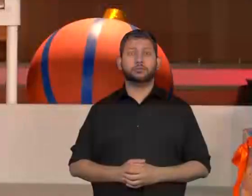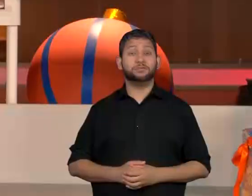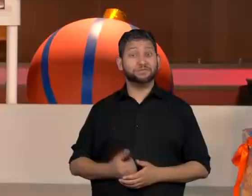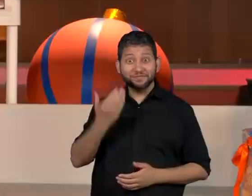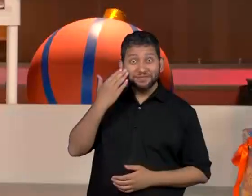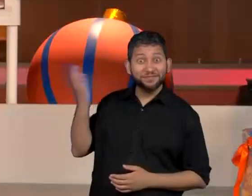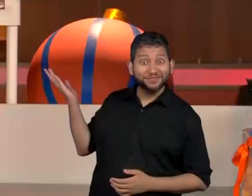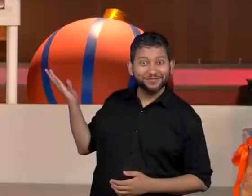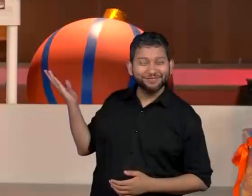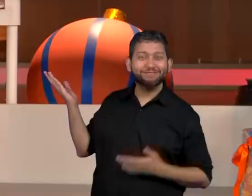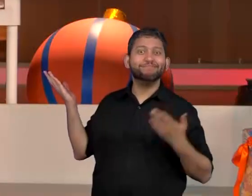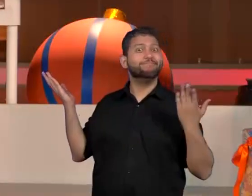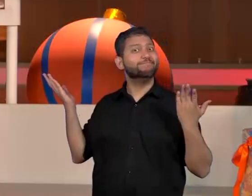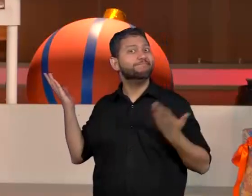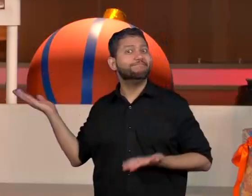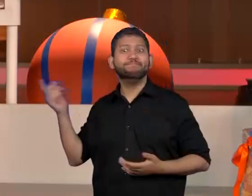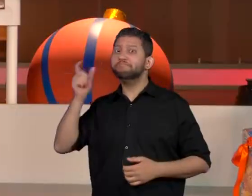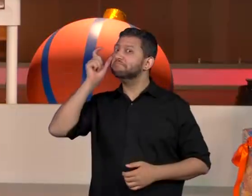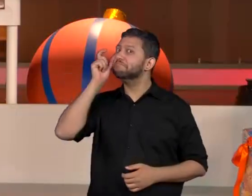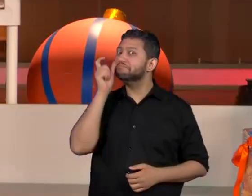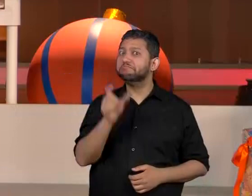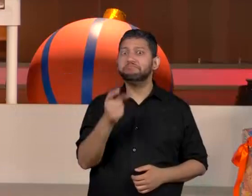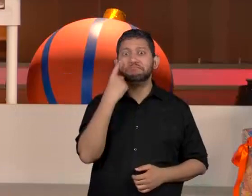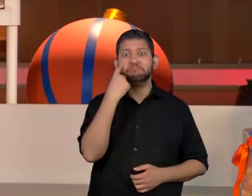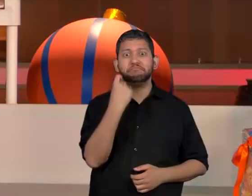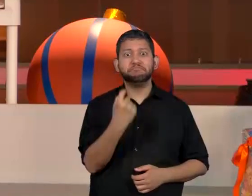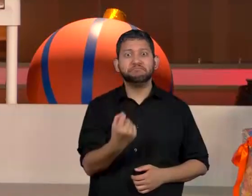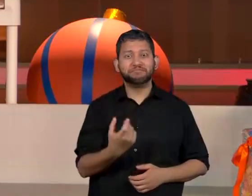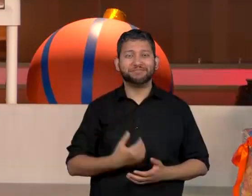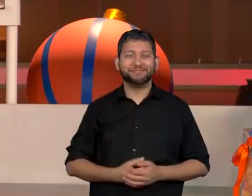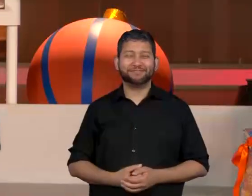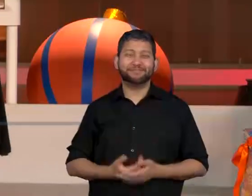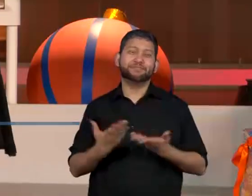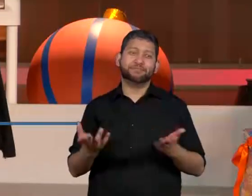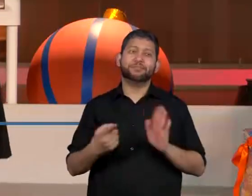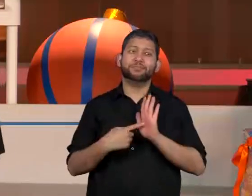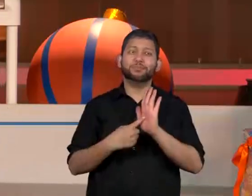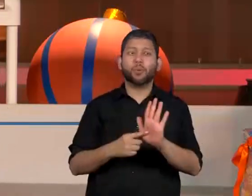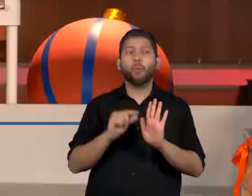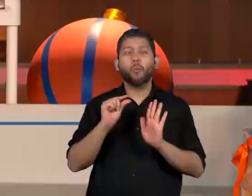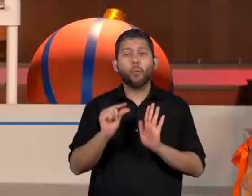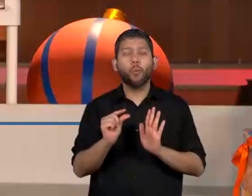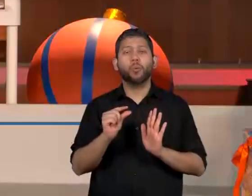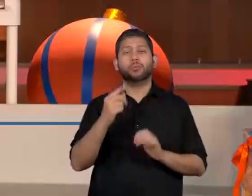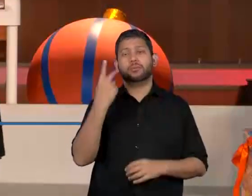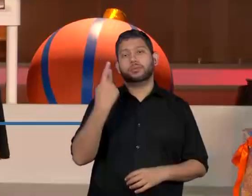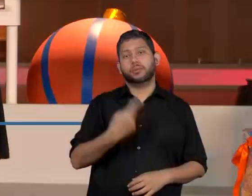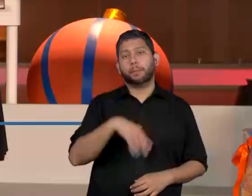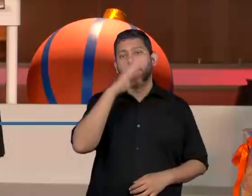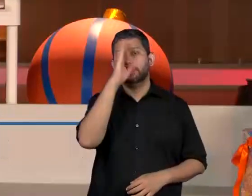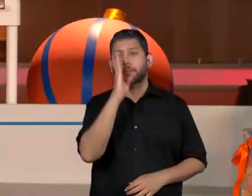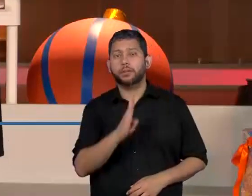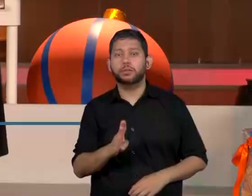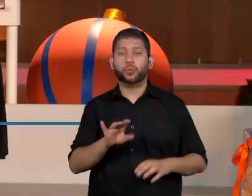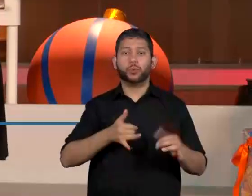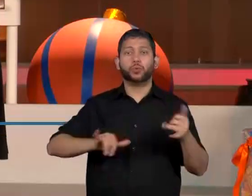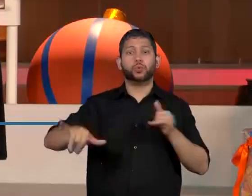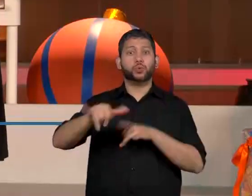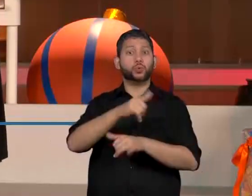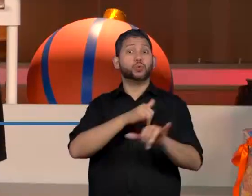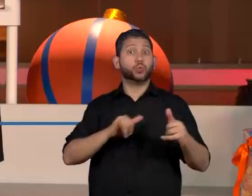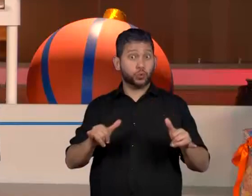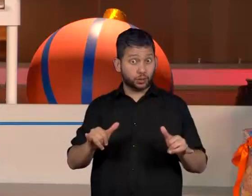Viram? Isso é muito interessante. Aí foi uma pequena amostra da produção de energia, especialmente